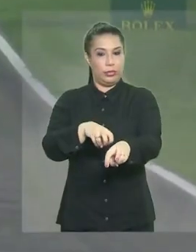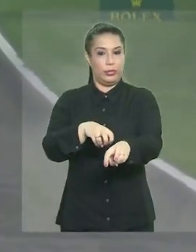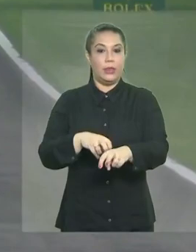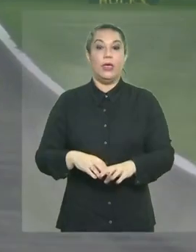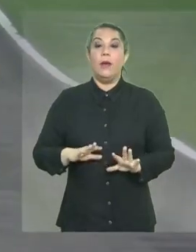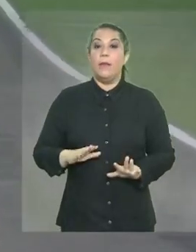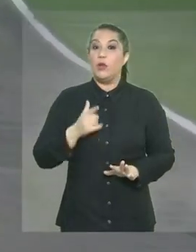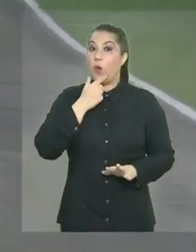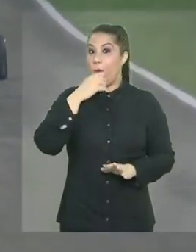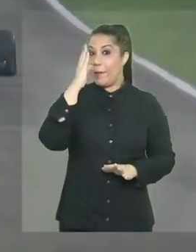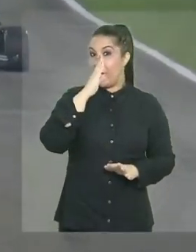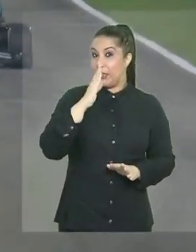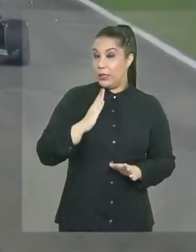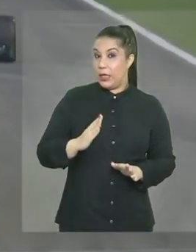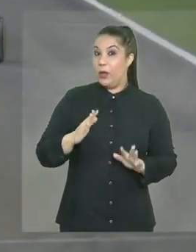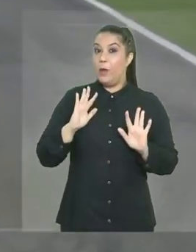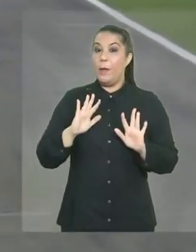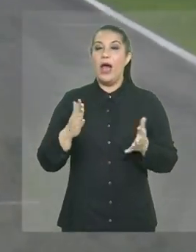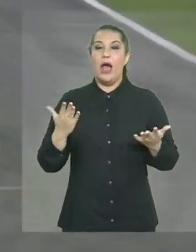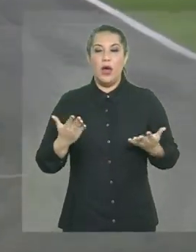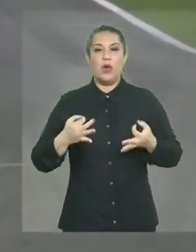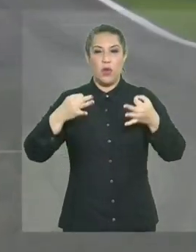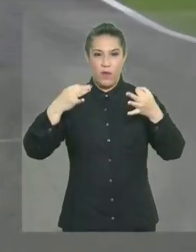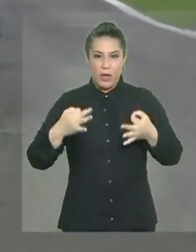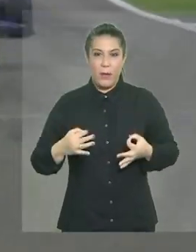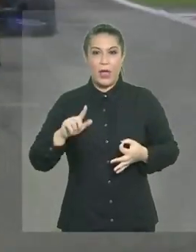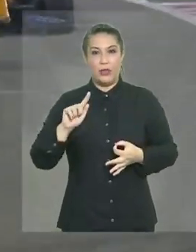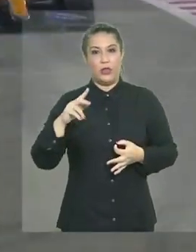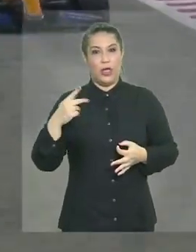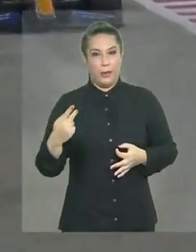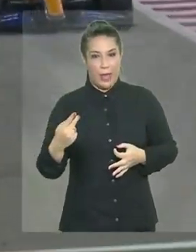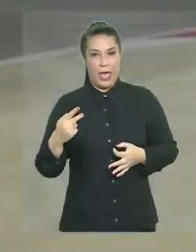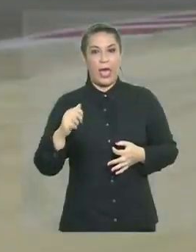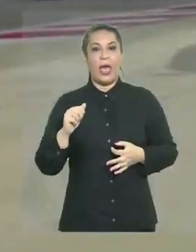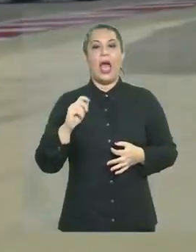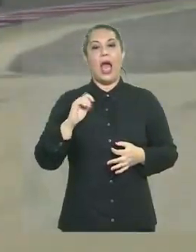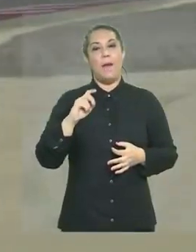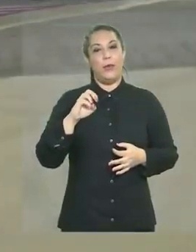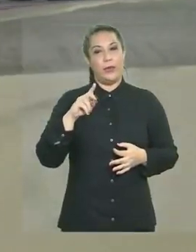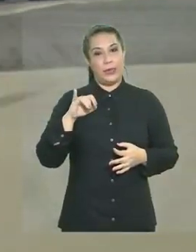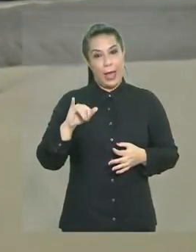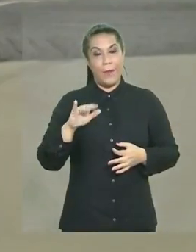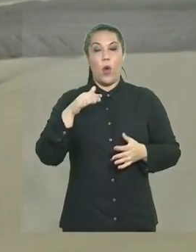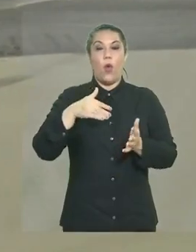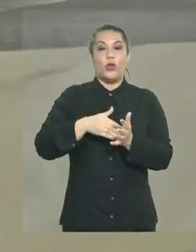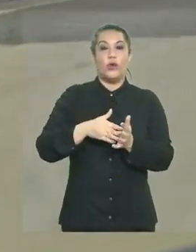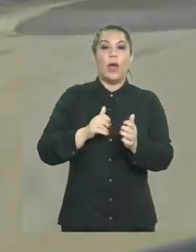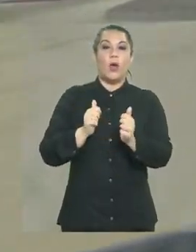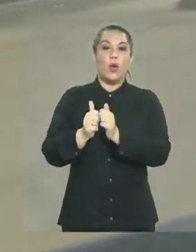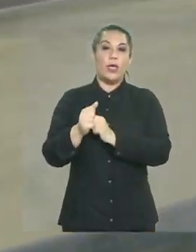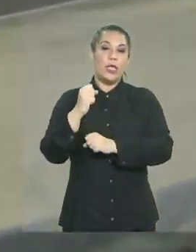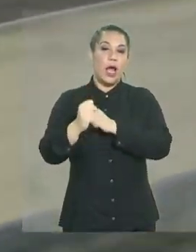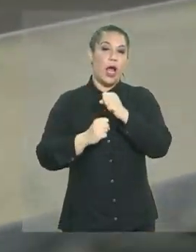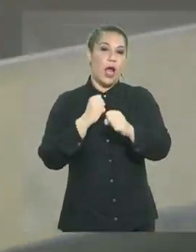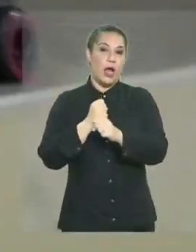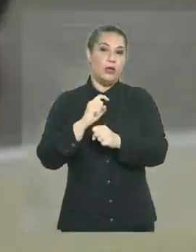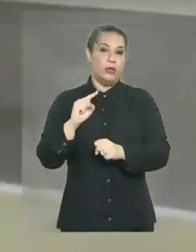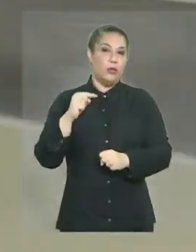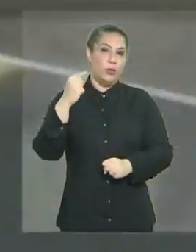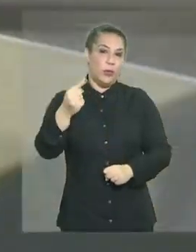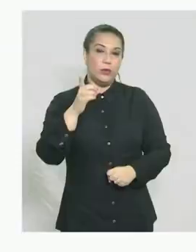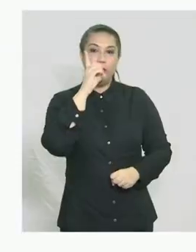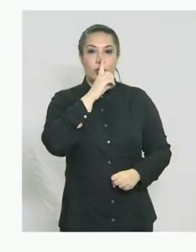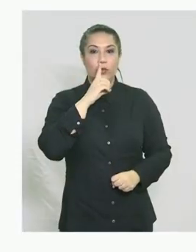O piloto brasileiro está confirmado para o GP de Abu Dhabi, última corrida do circuito este ano, no próximo